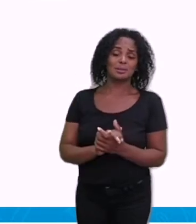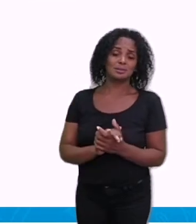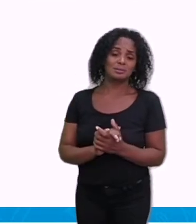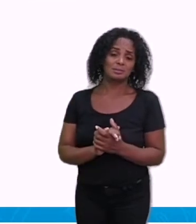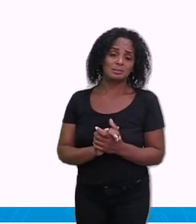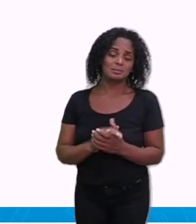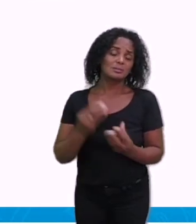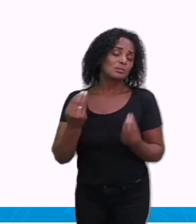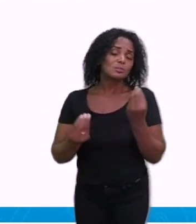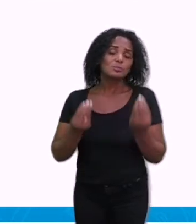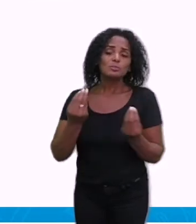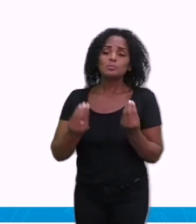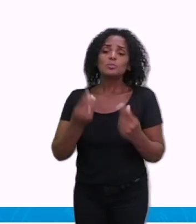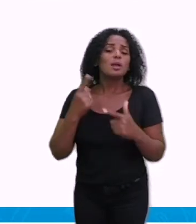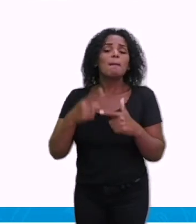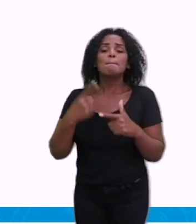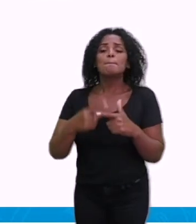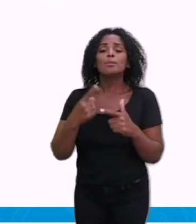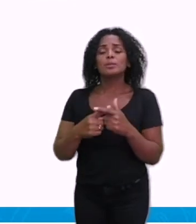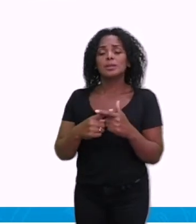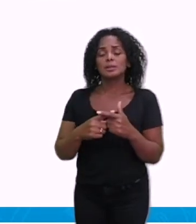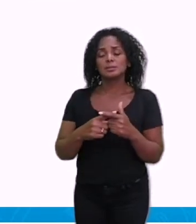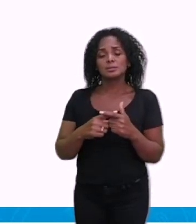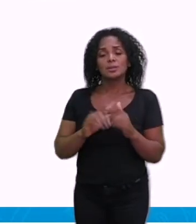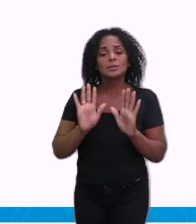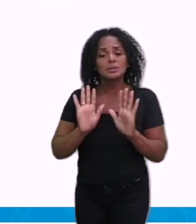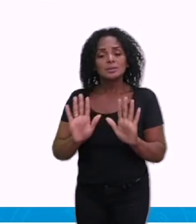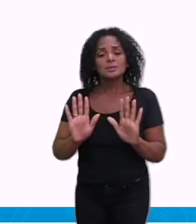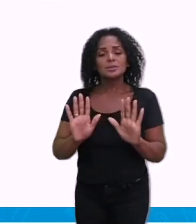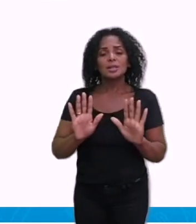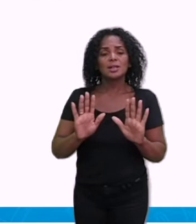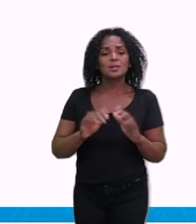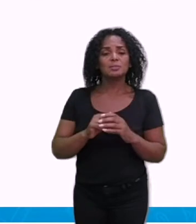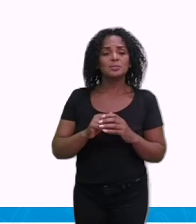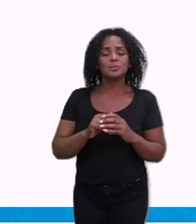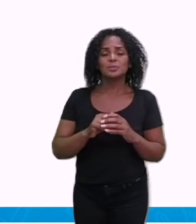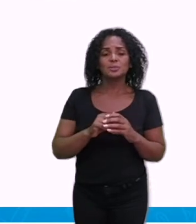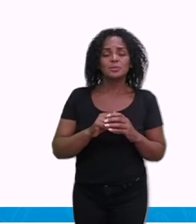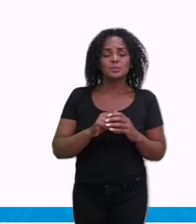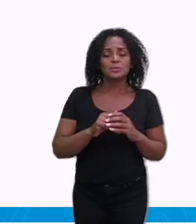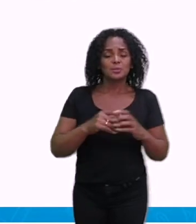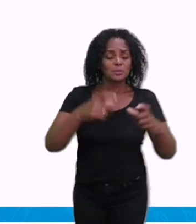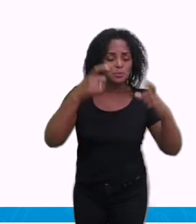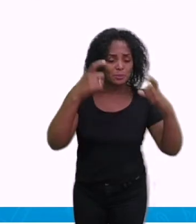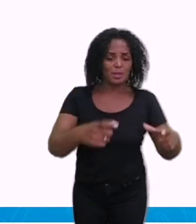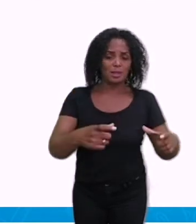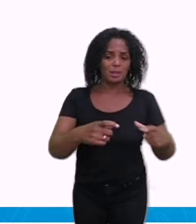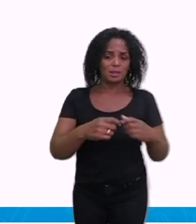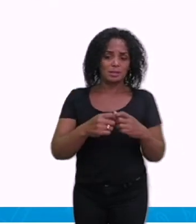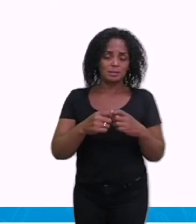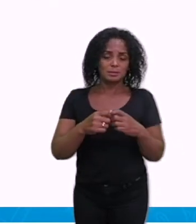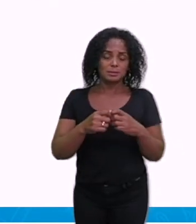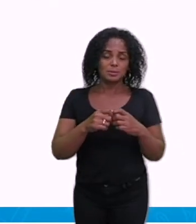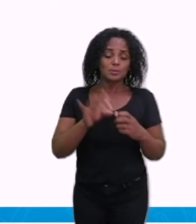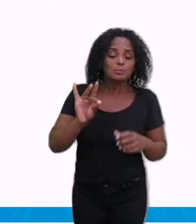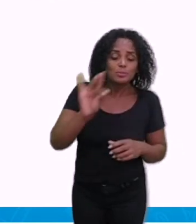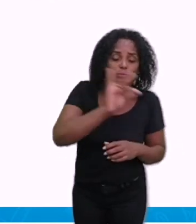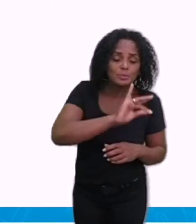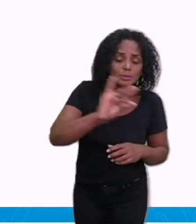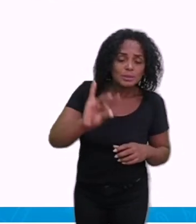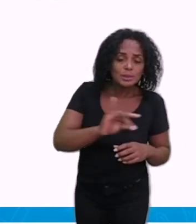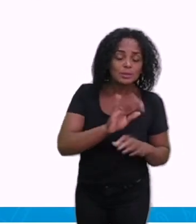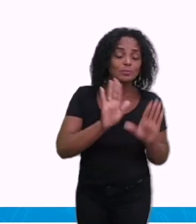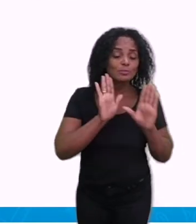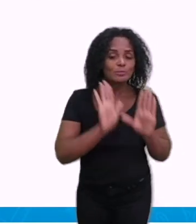os possíveis criadouros para ter aí a proliferação desses animais, desses mosquitos e nos